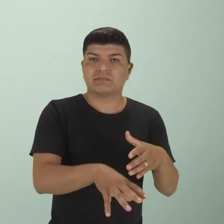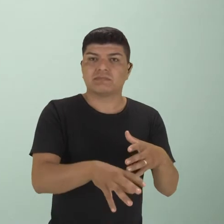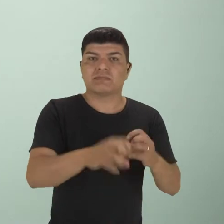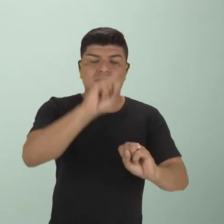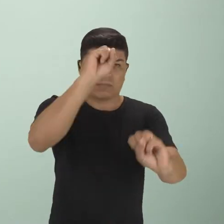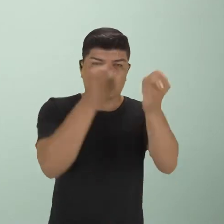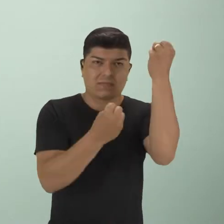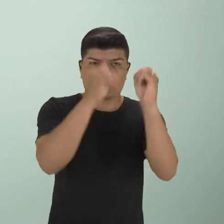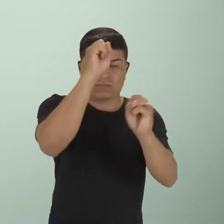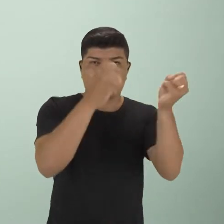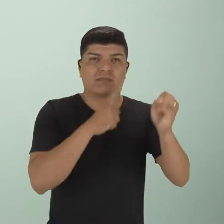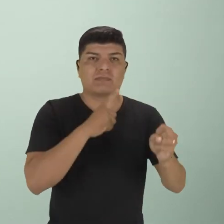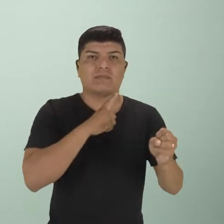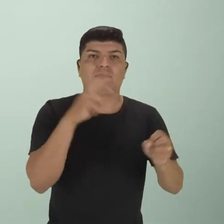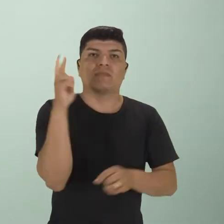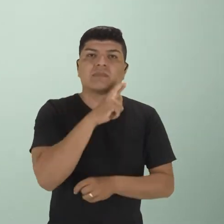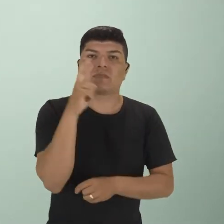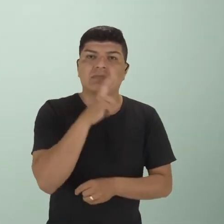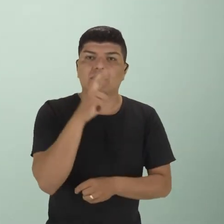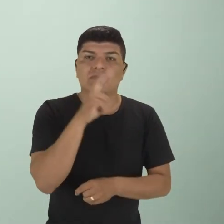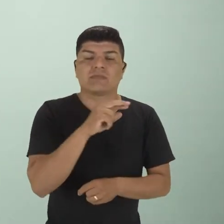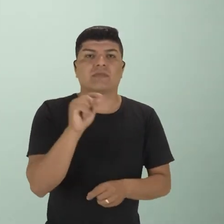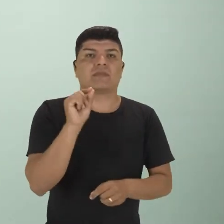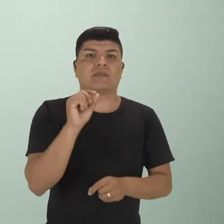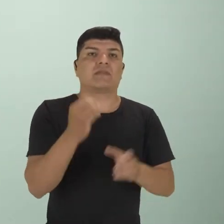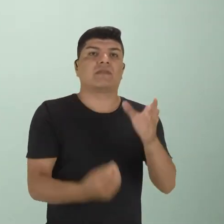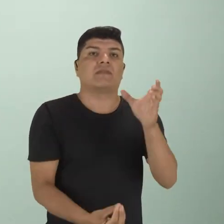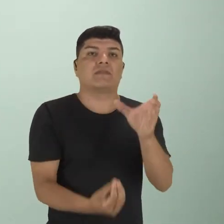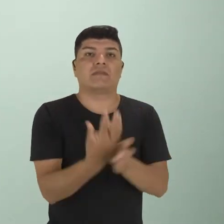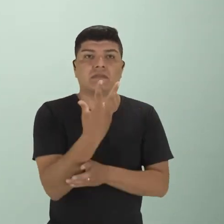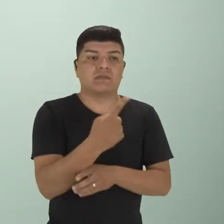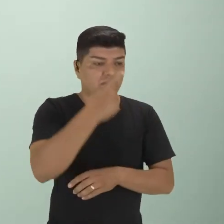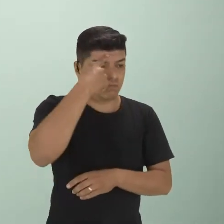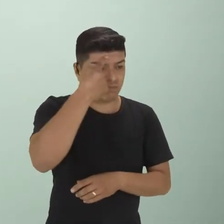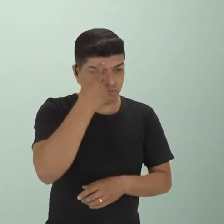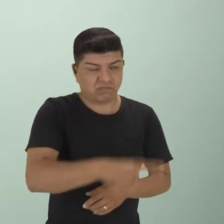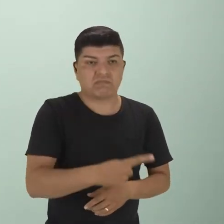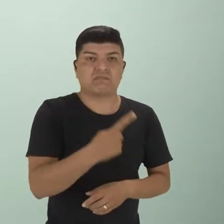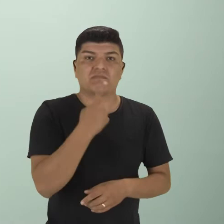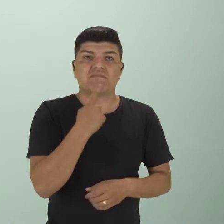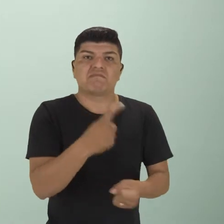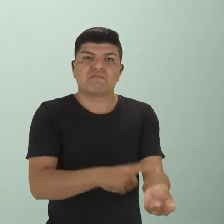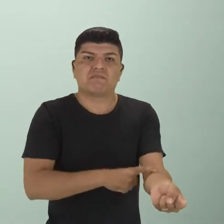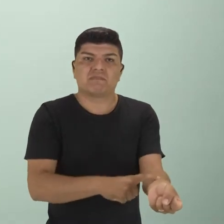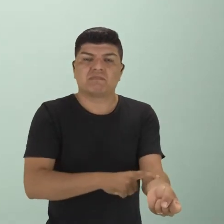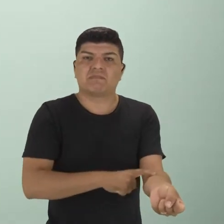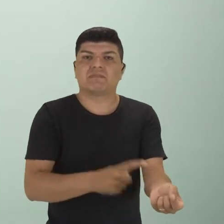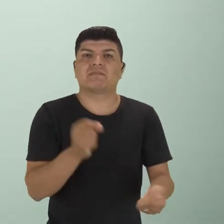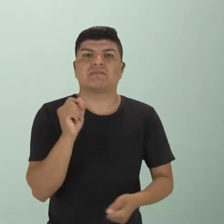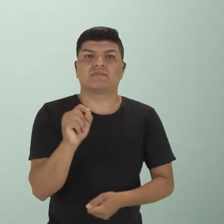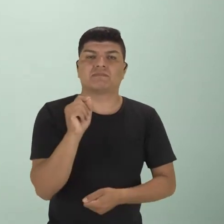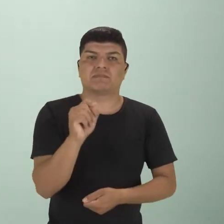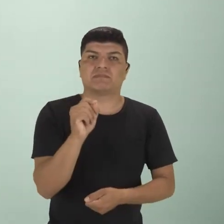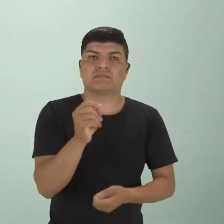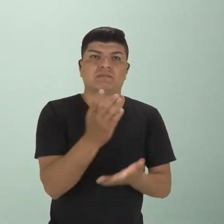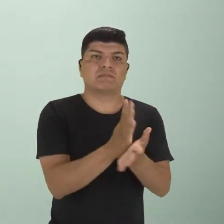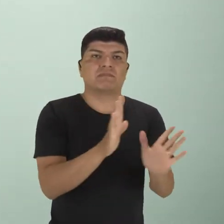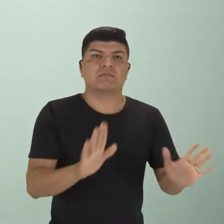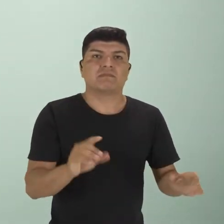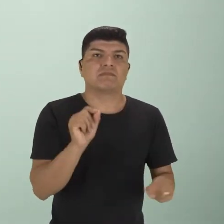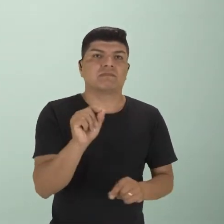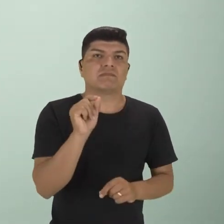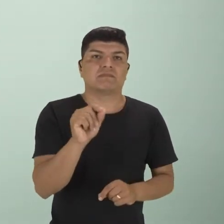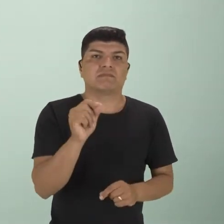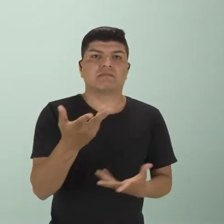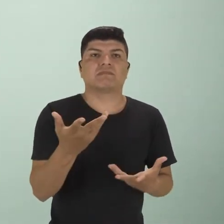fábricas que existiam na Rússia. E isso vai, em geral, o chamamos de domingo sangrento. O Kizar, ele vai acabar